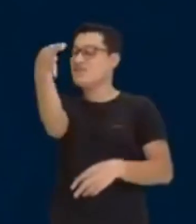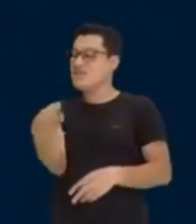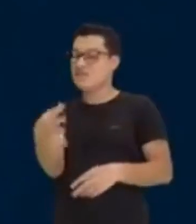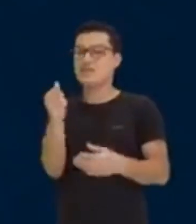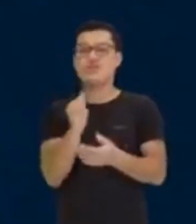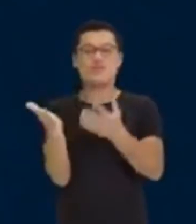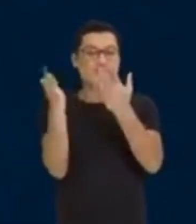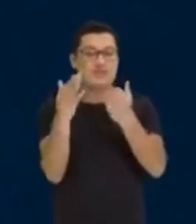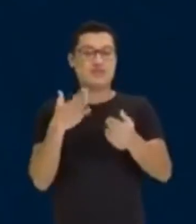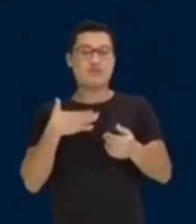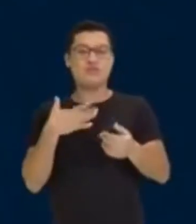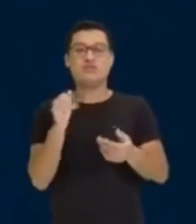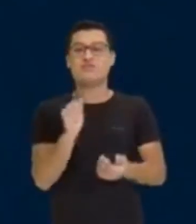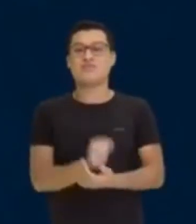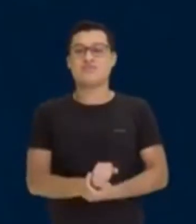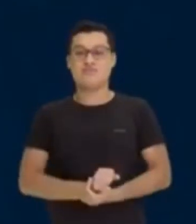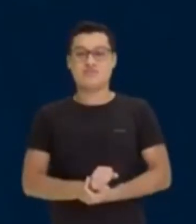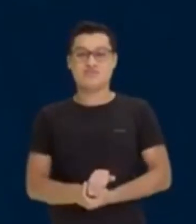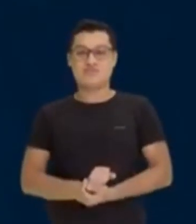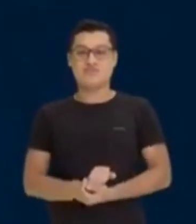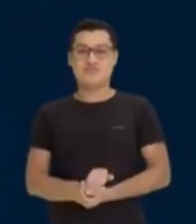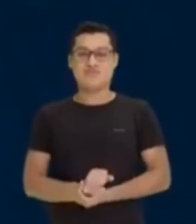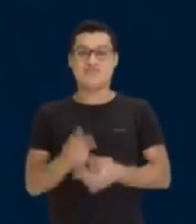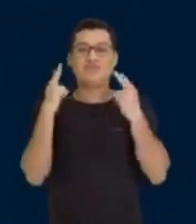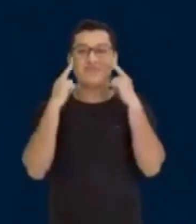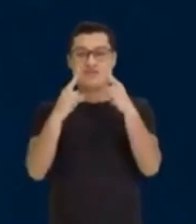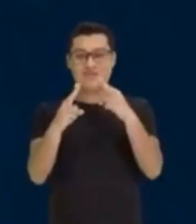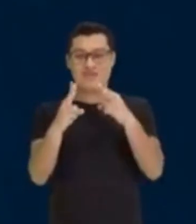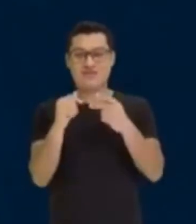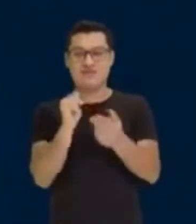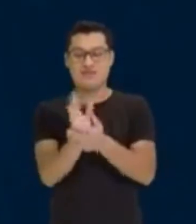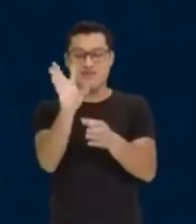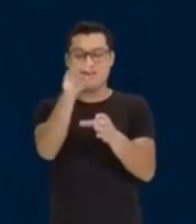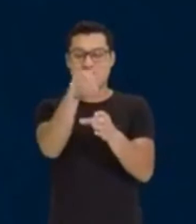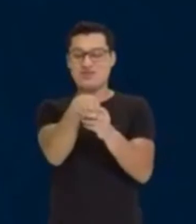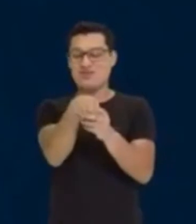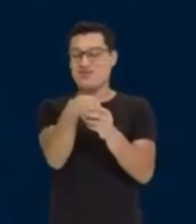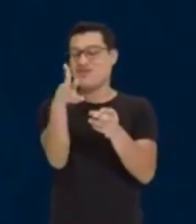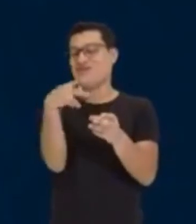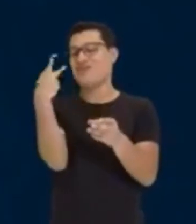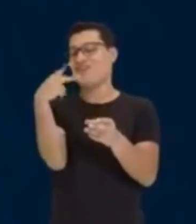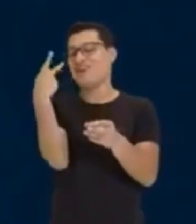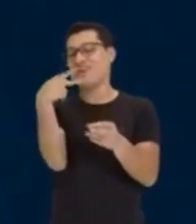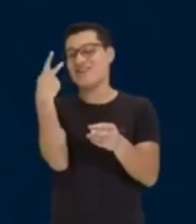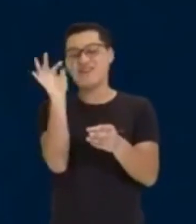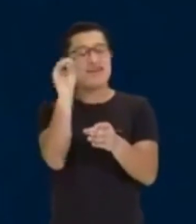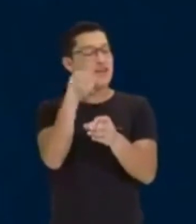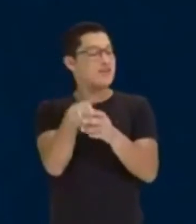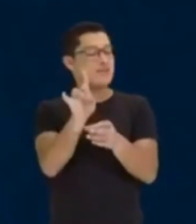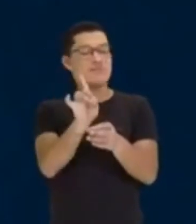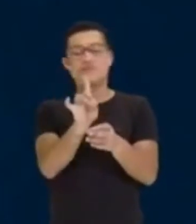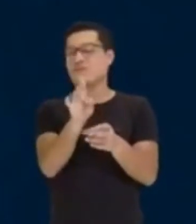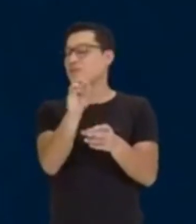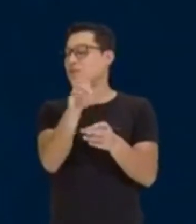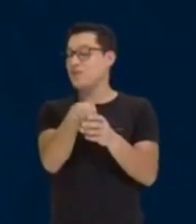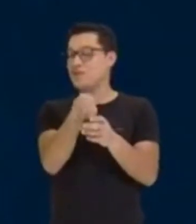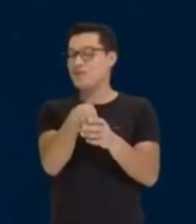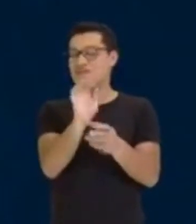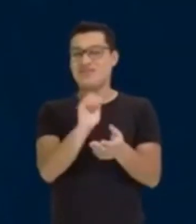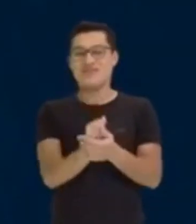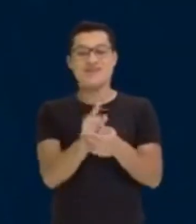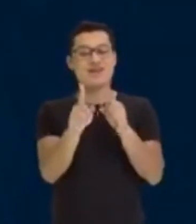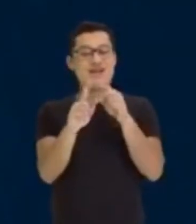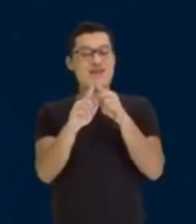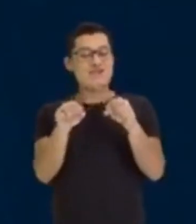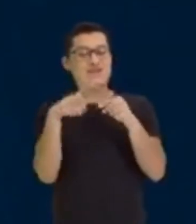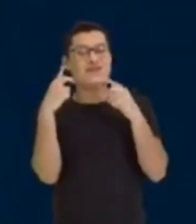Vem comigo. Vem comigo. Olha só. Rapaz, não era para ter colocado isso daí. Eu falei. Eu falei. Não coloca isso. Mas eu nem vou falar que é